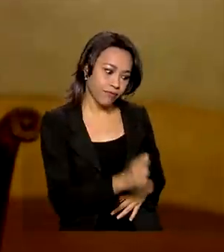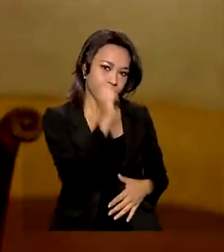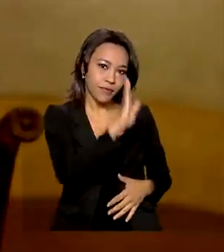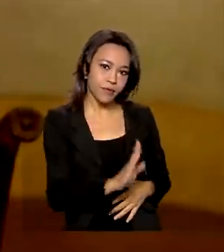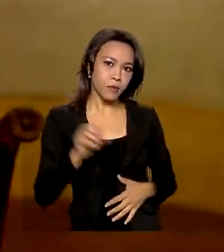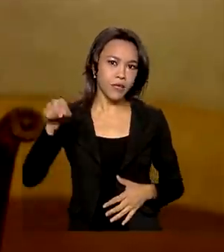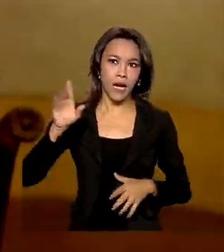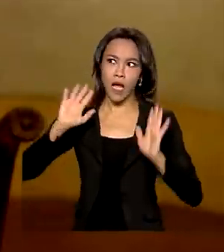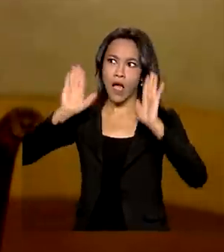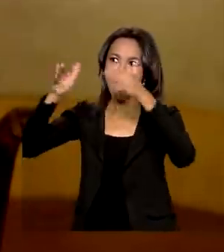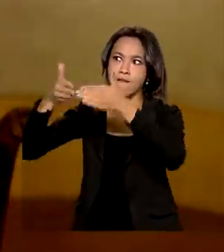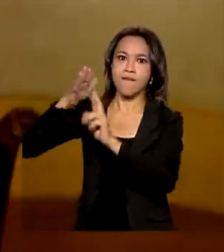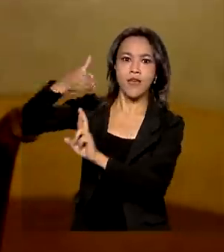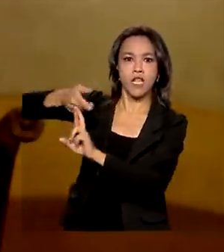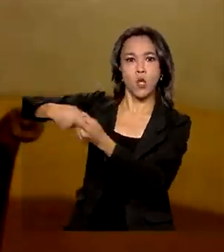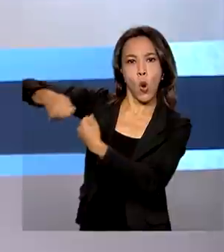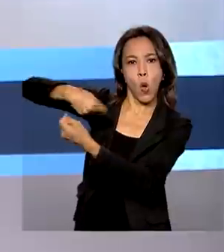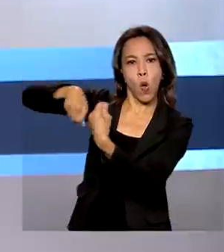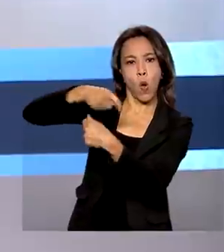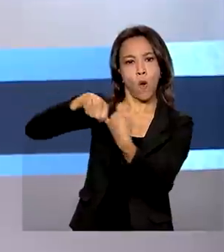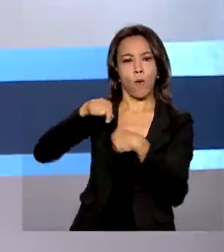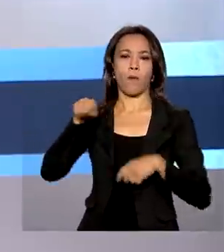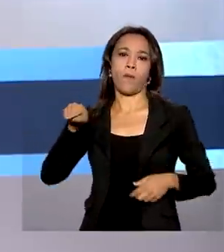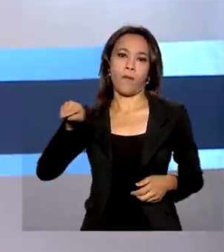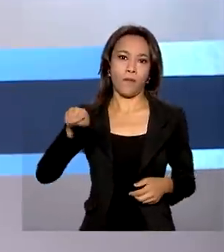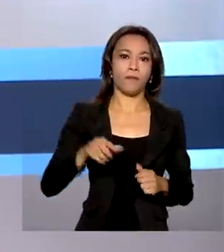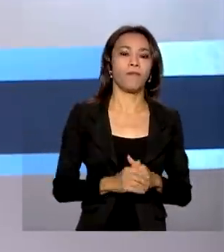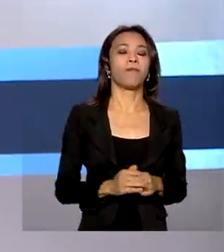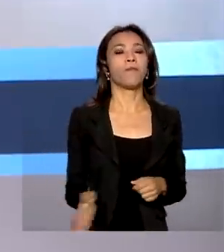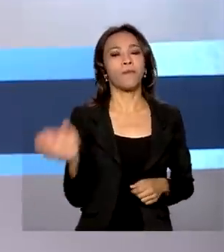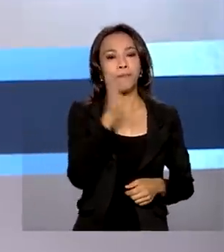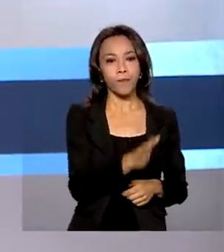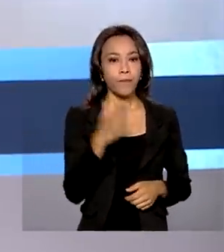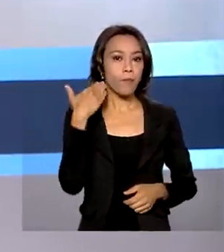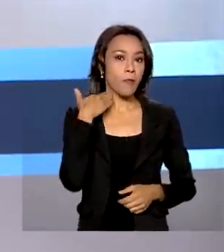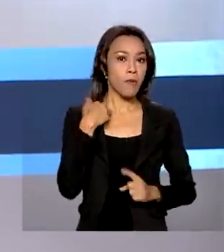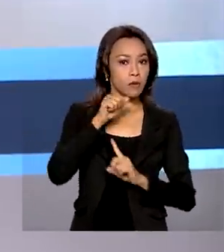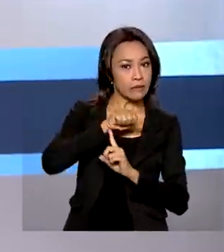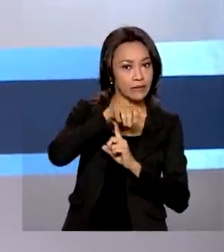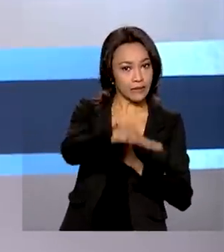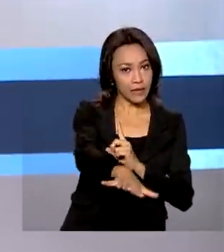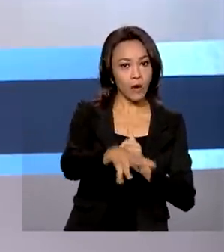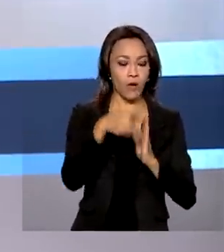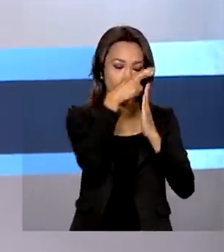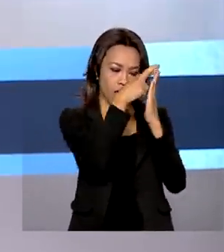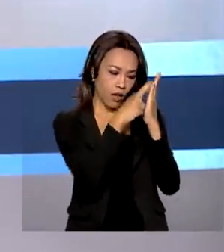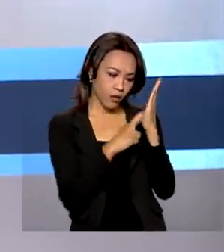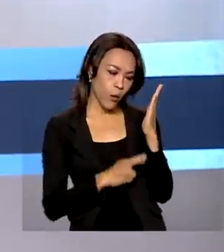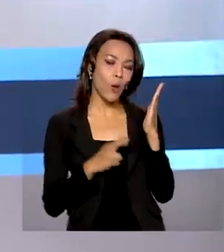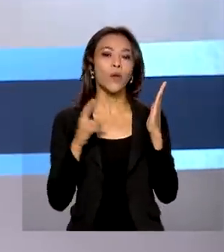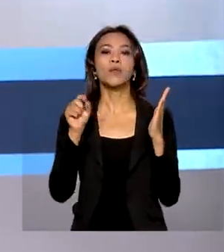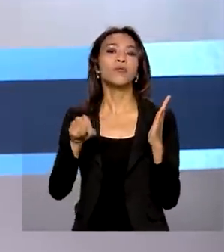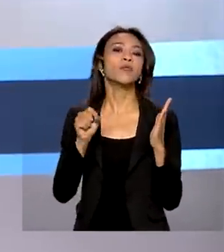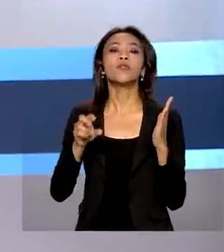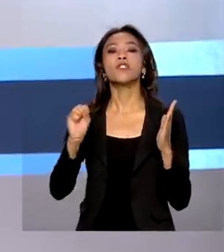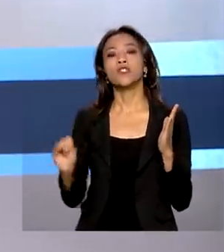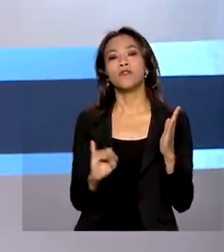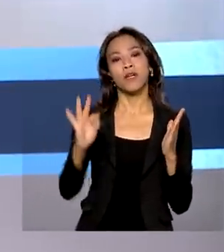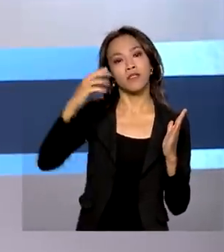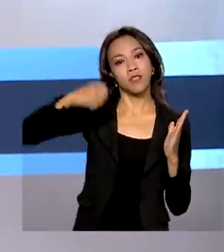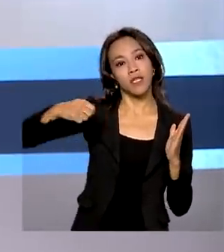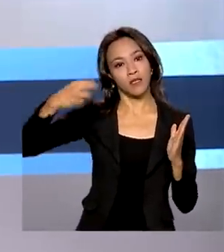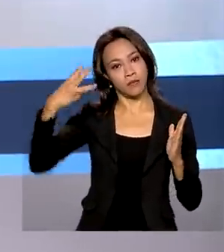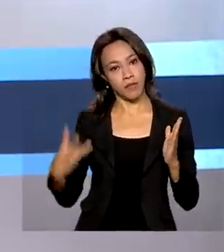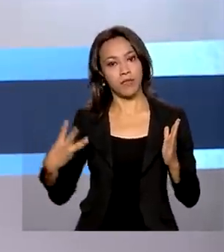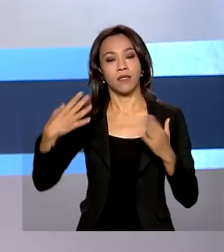financeiro mais sofisticado. O Banco Central divulgou o relatório trimestral de inflação, um documento que apresenta os